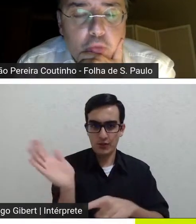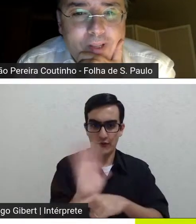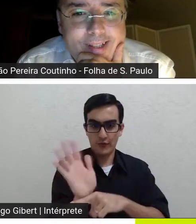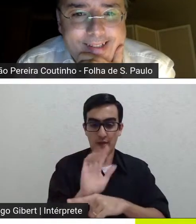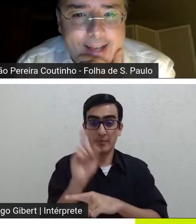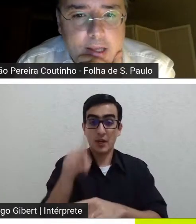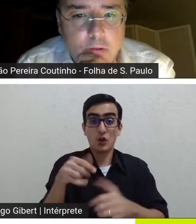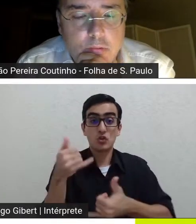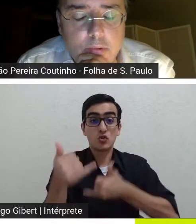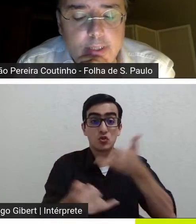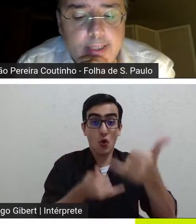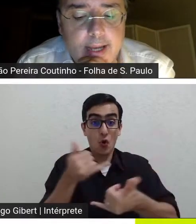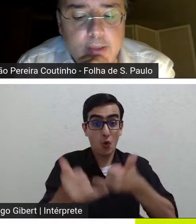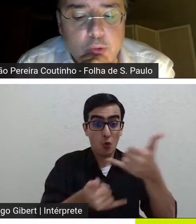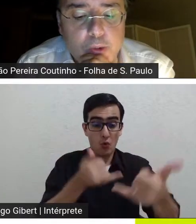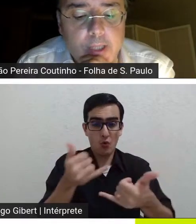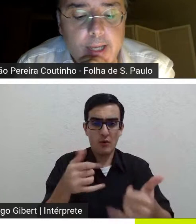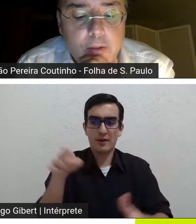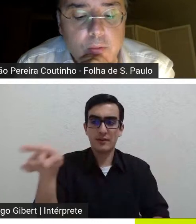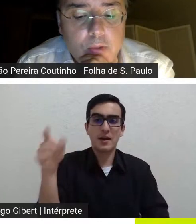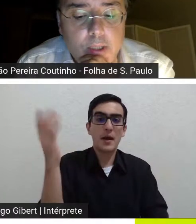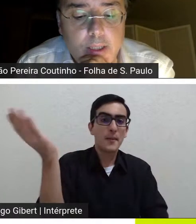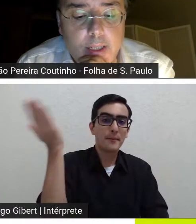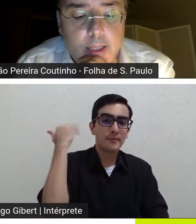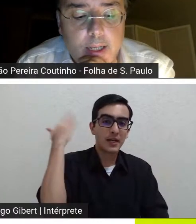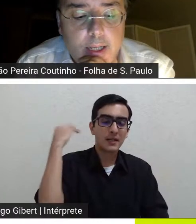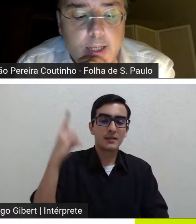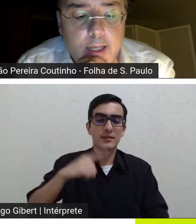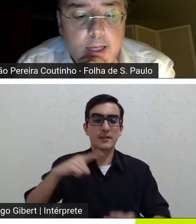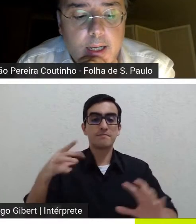cujo passado está associado